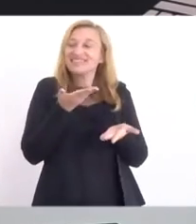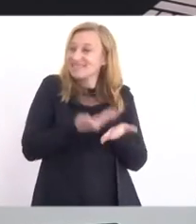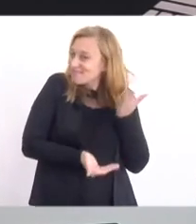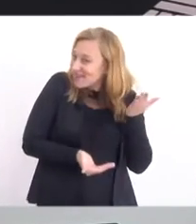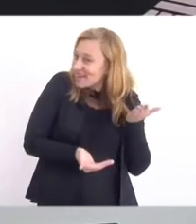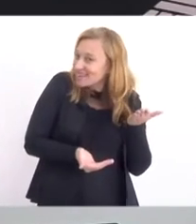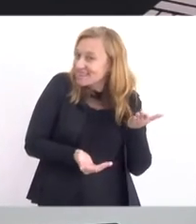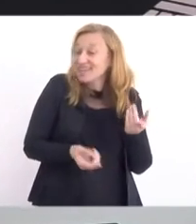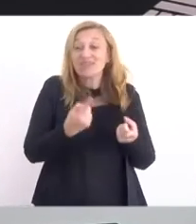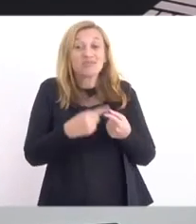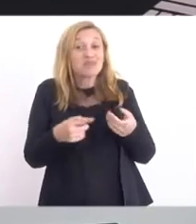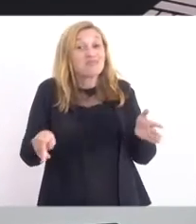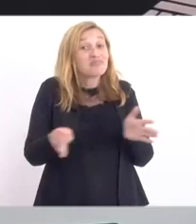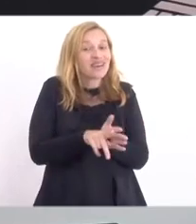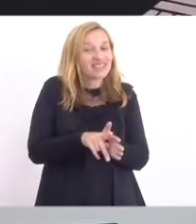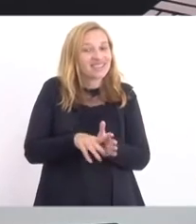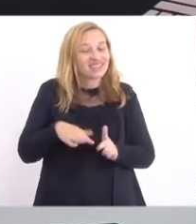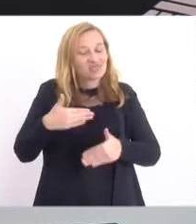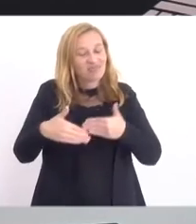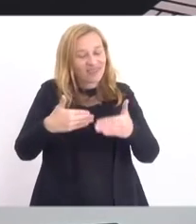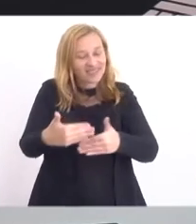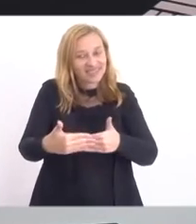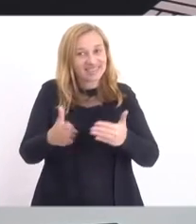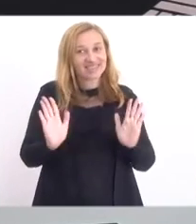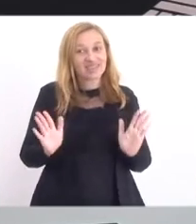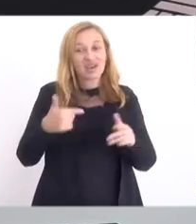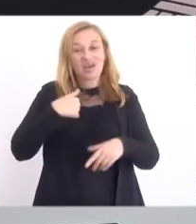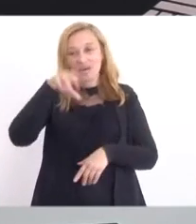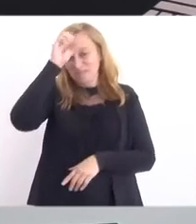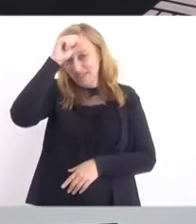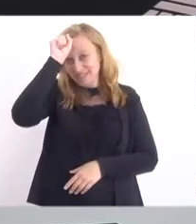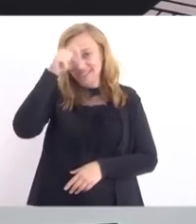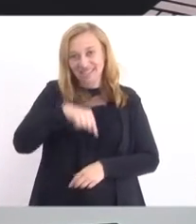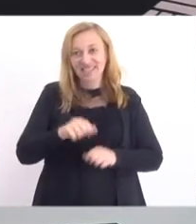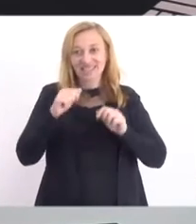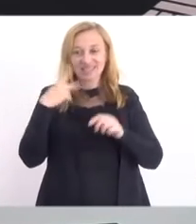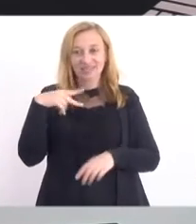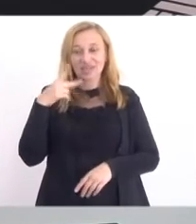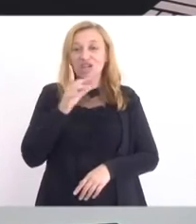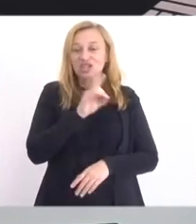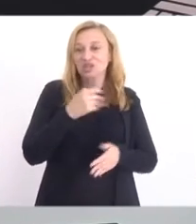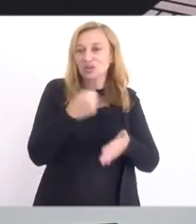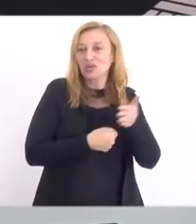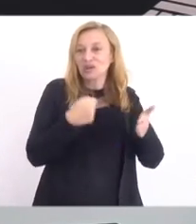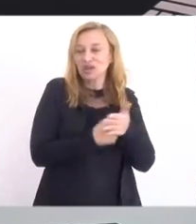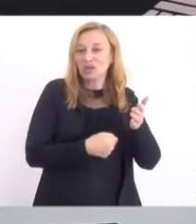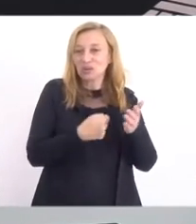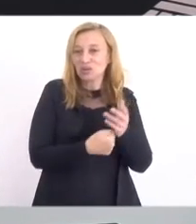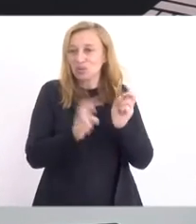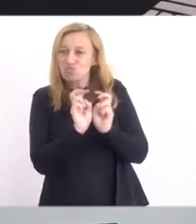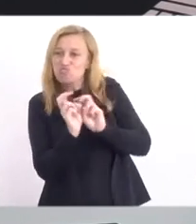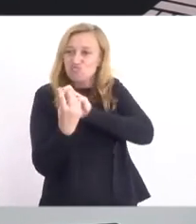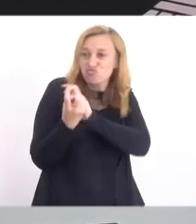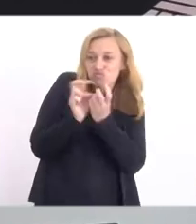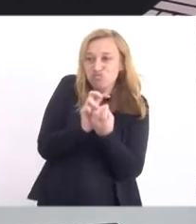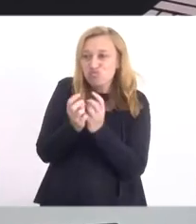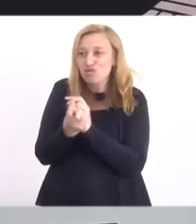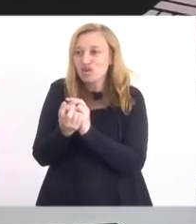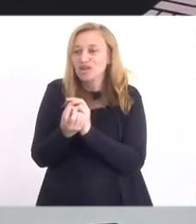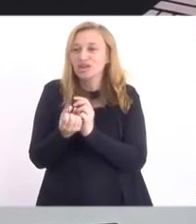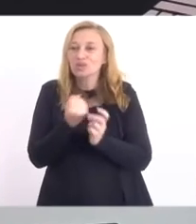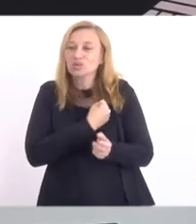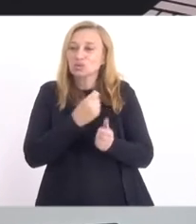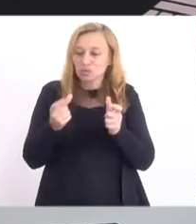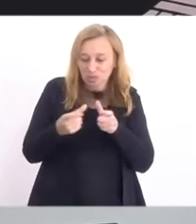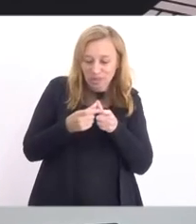porque faz parte do processo. Eu aprendi aqui no parlamento que só em luta de Kung Fu a minoria ganha